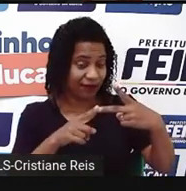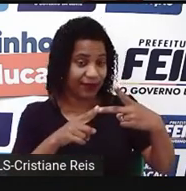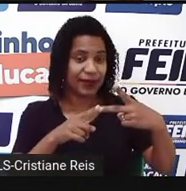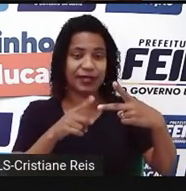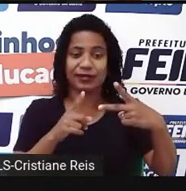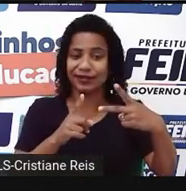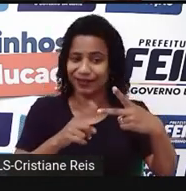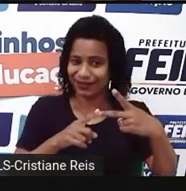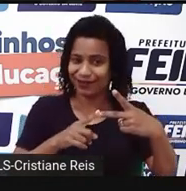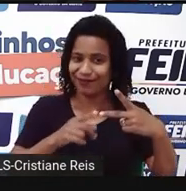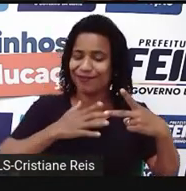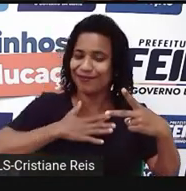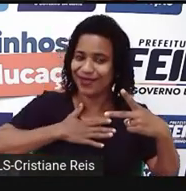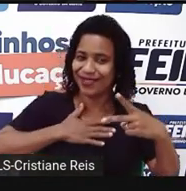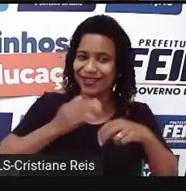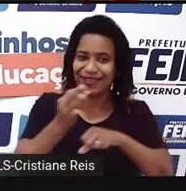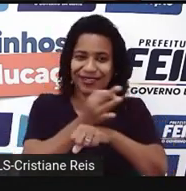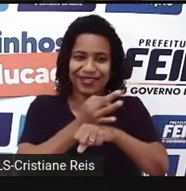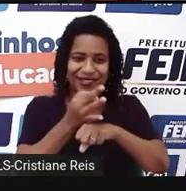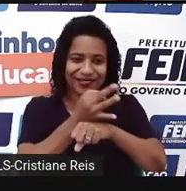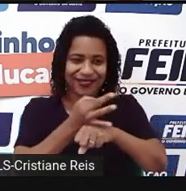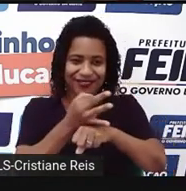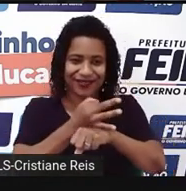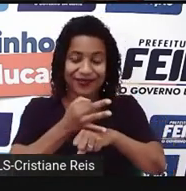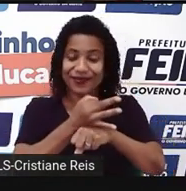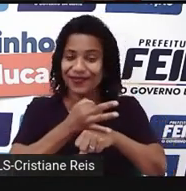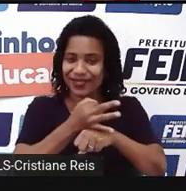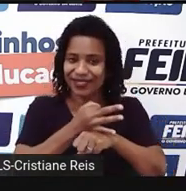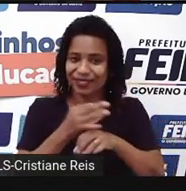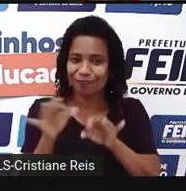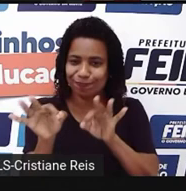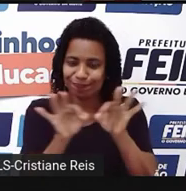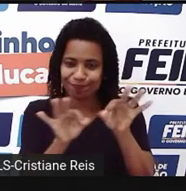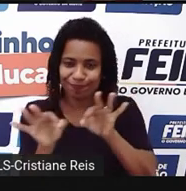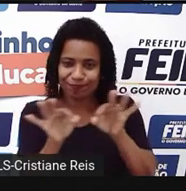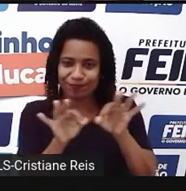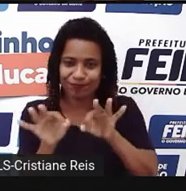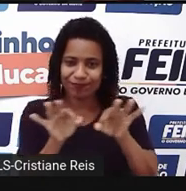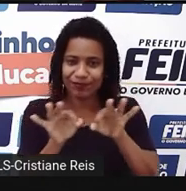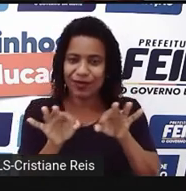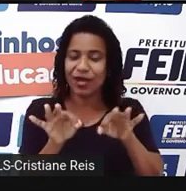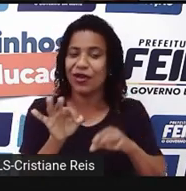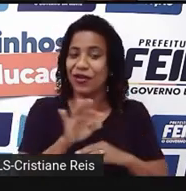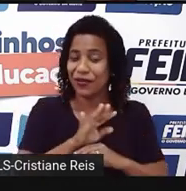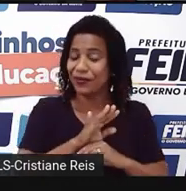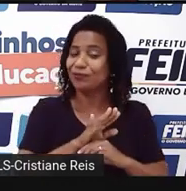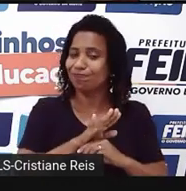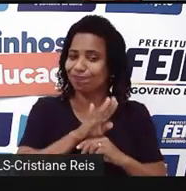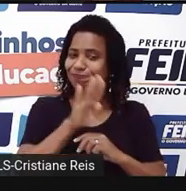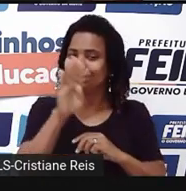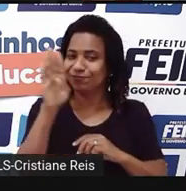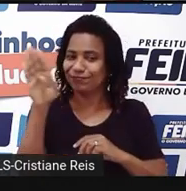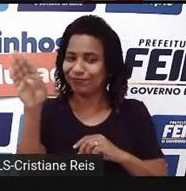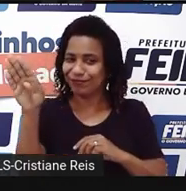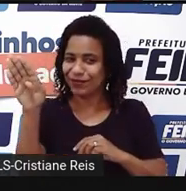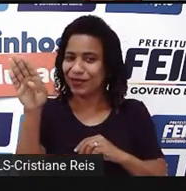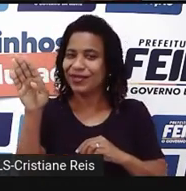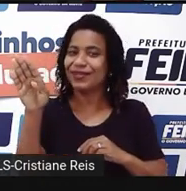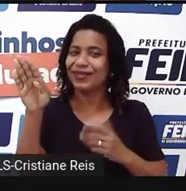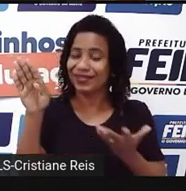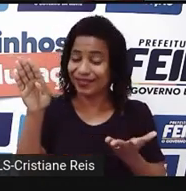Vacation, minhas férias, olha o que eu planejei. My Vacation will be em Salvador. Então, as minhas férias